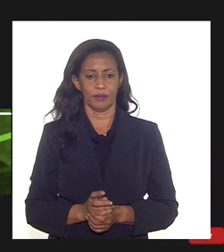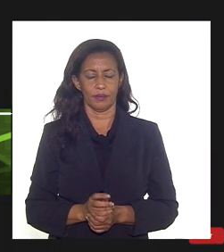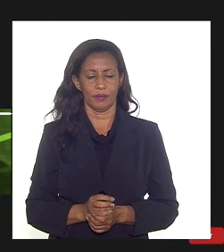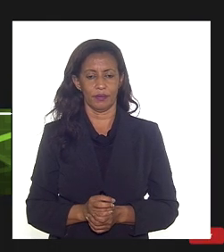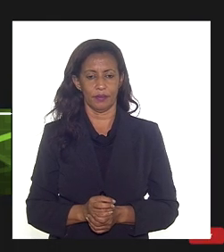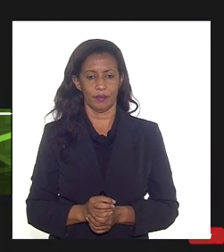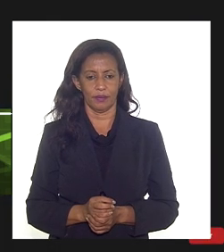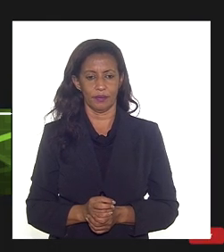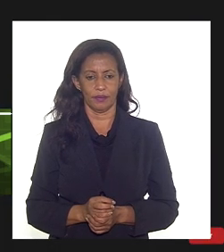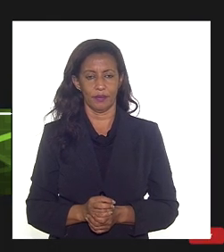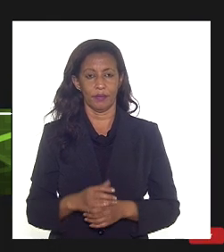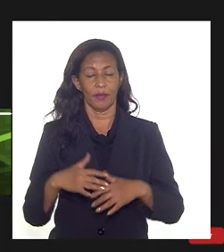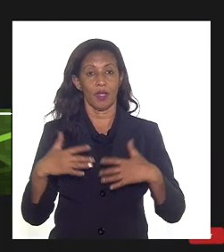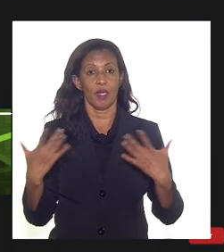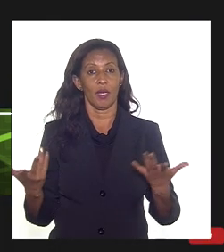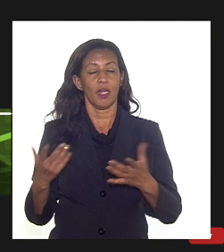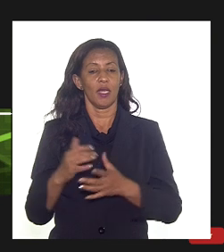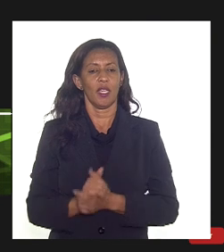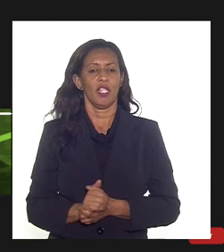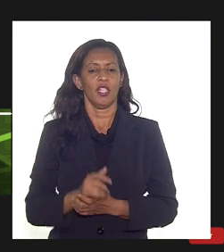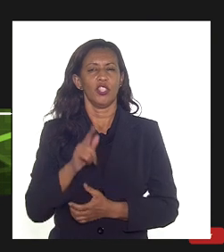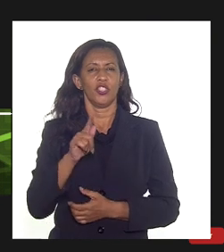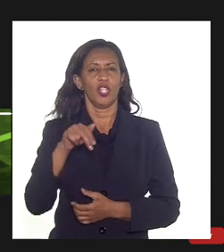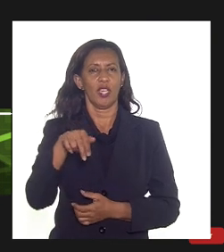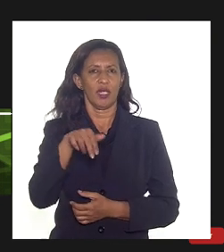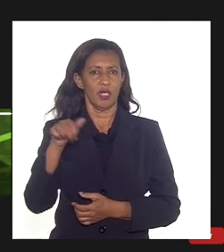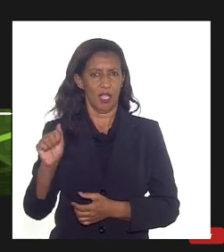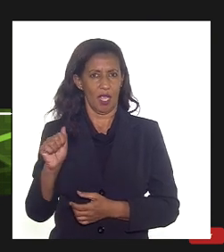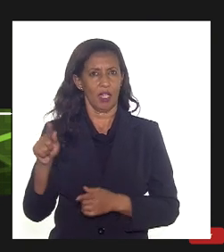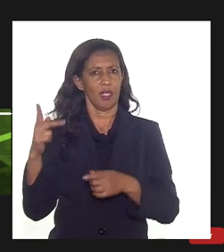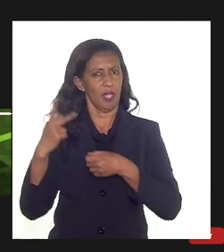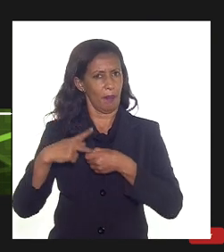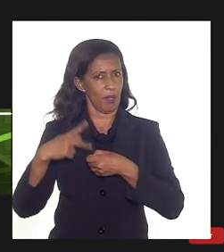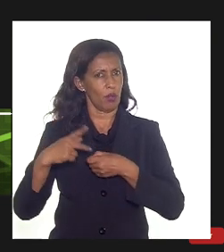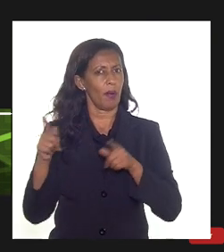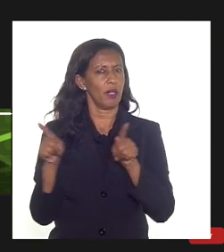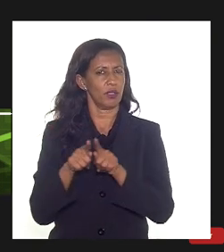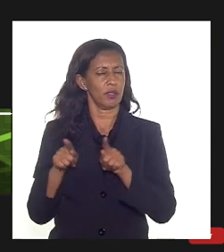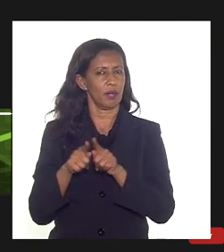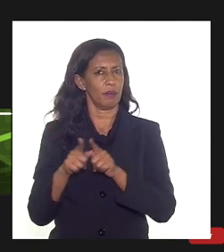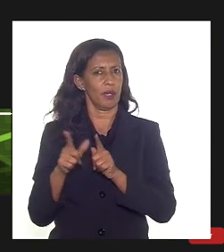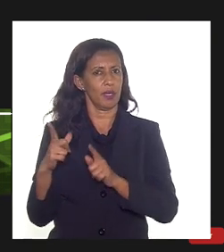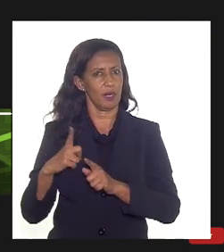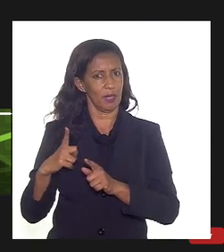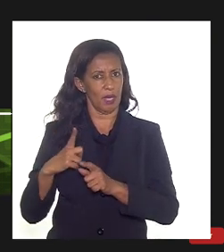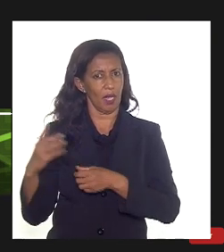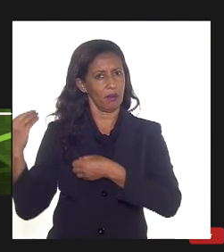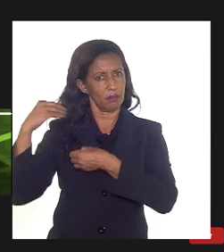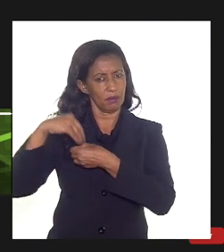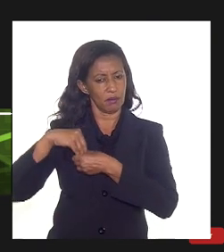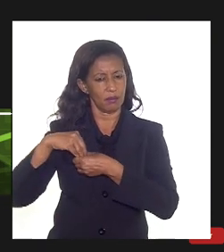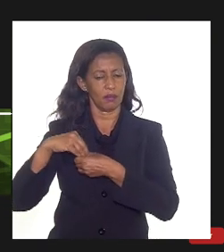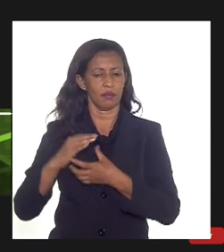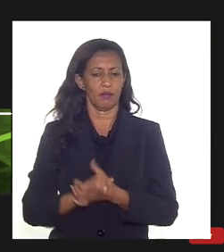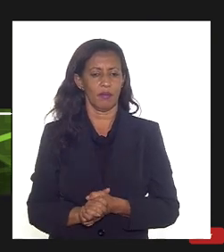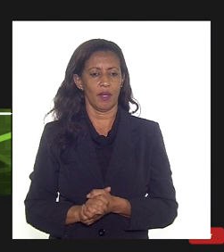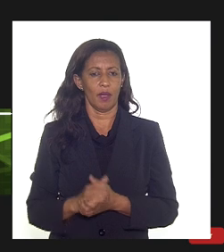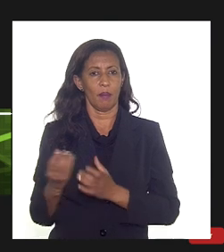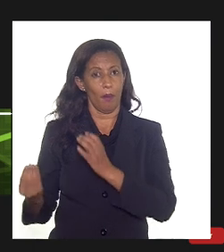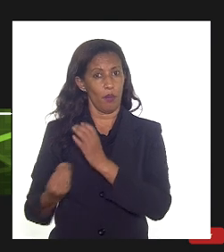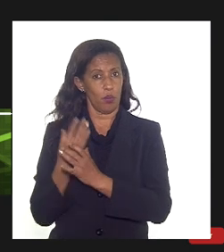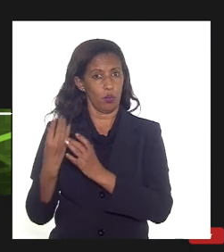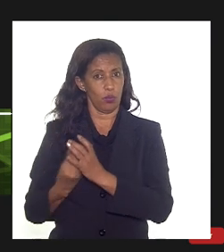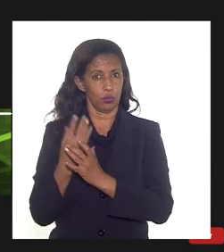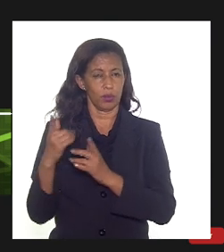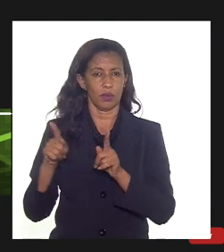e entre as fontes de GNL que a Petrobras usa para poder fornecer ao mercado inclui inclusive GNL produzido nos Estados Unidos